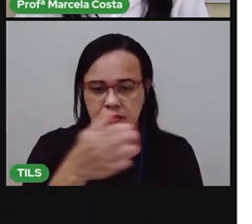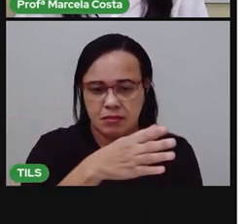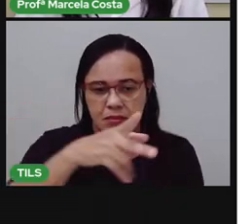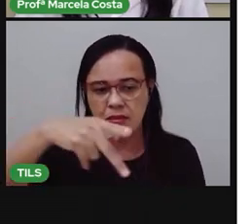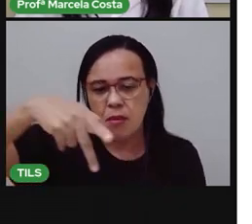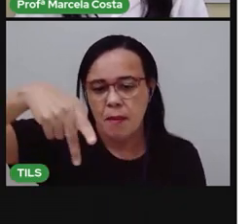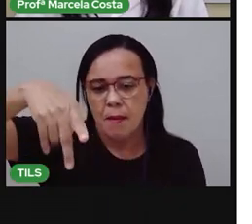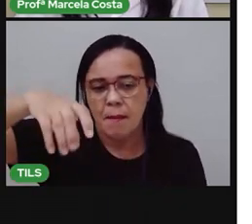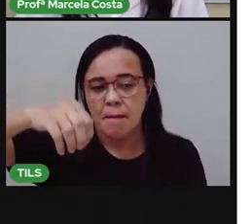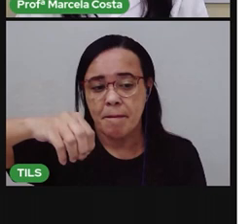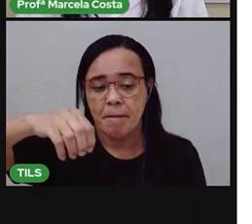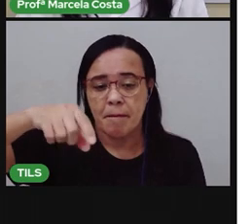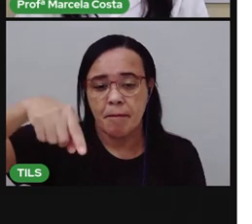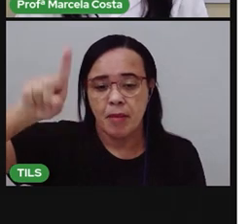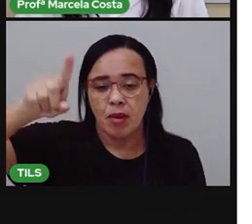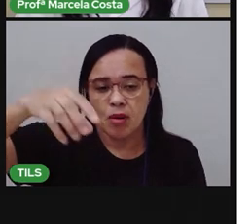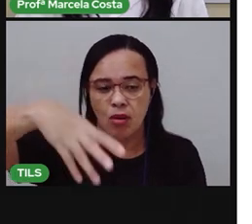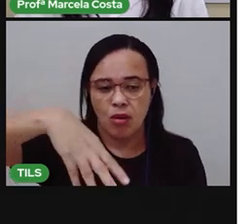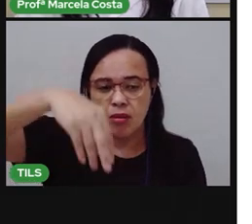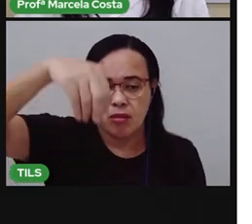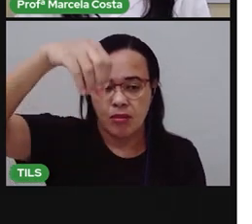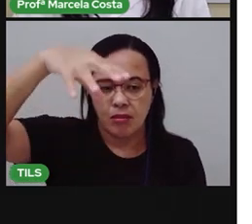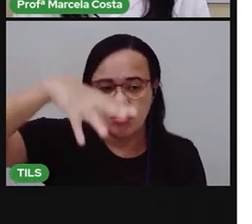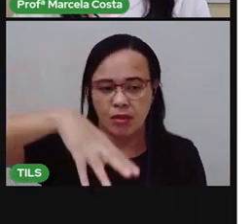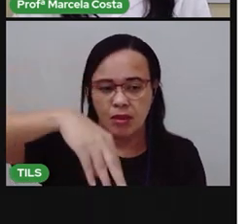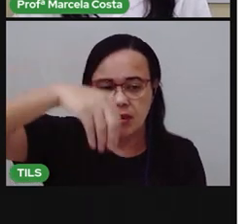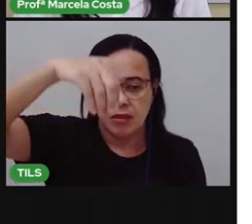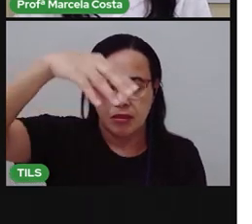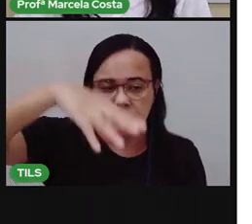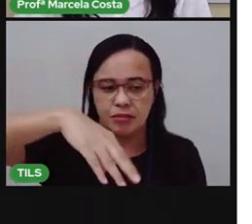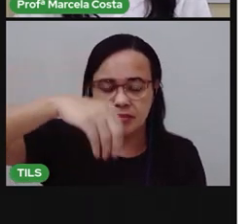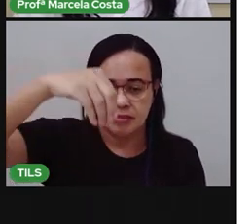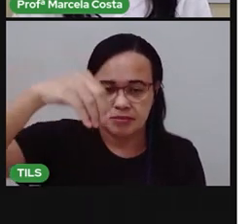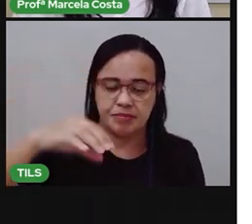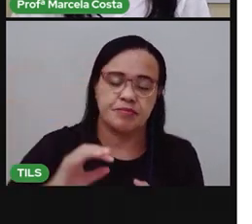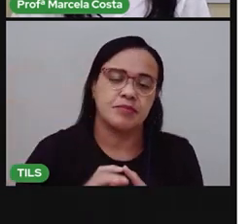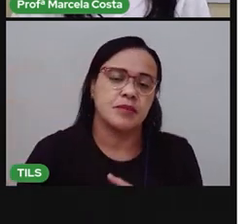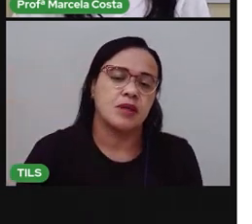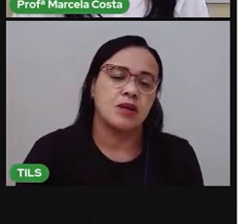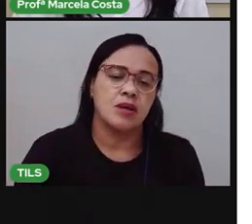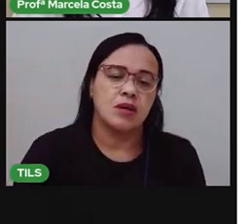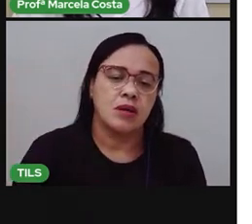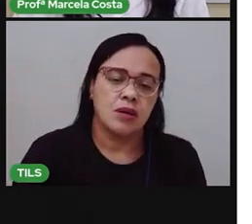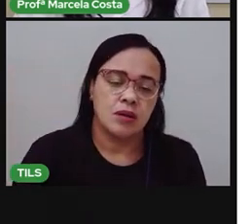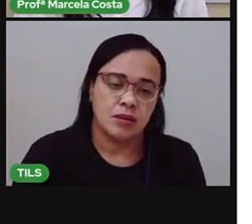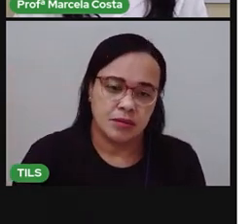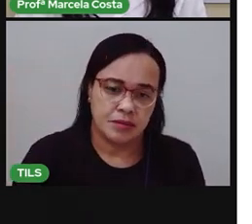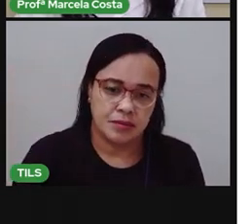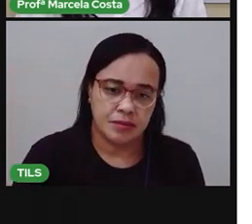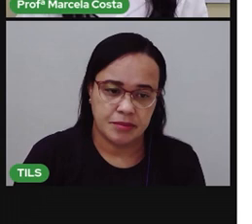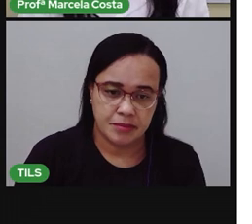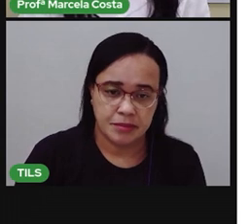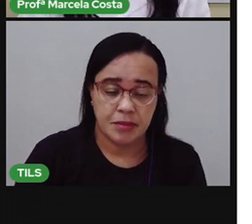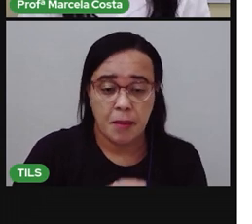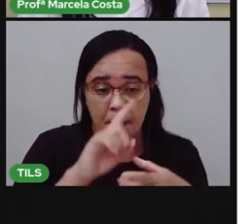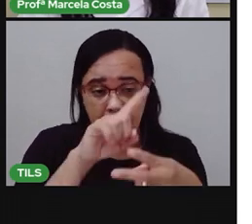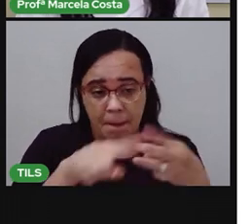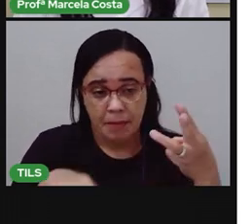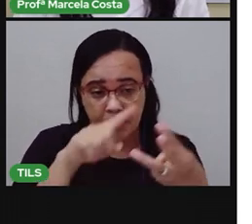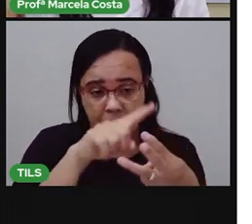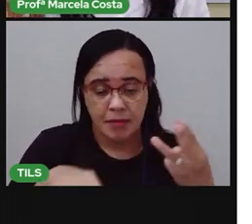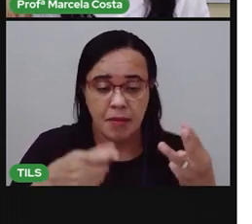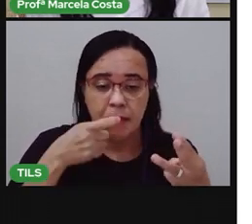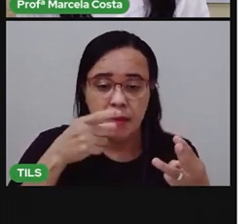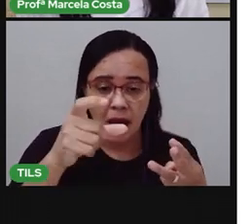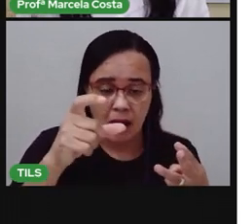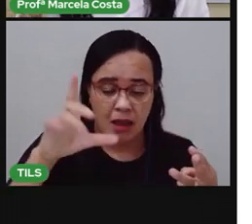pó. É o nome de um produto, mas esse nome tem três palavras. Tá vendo?